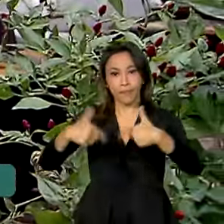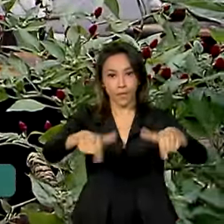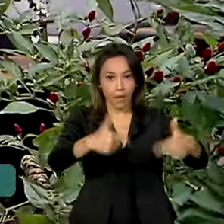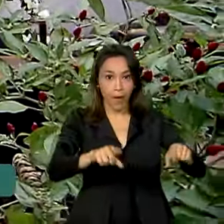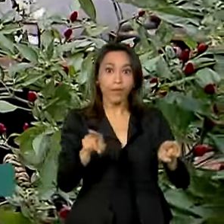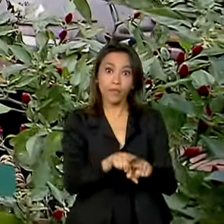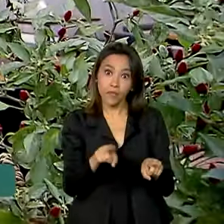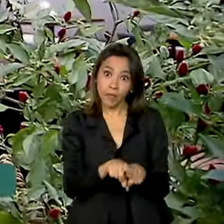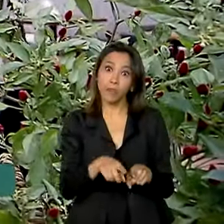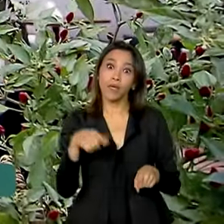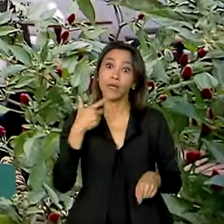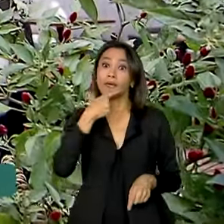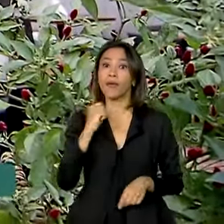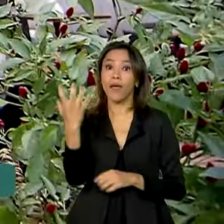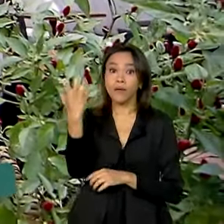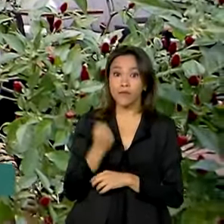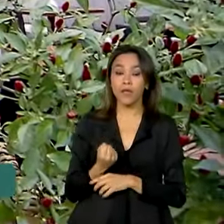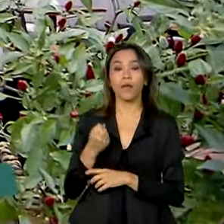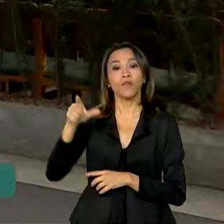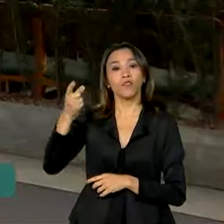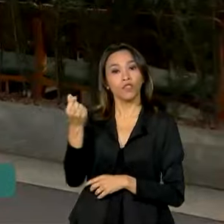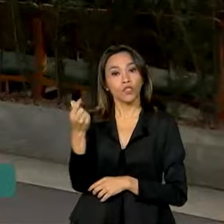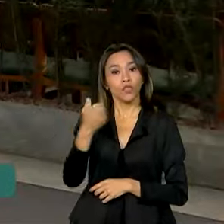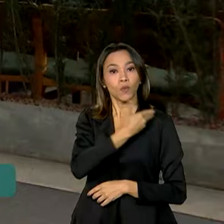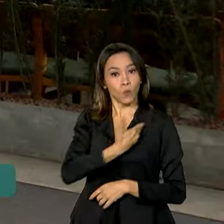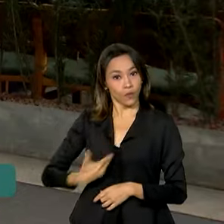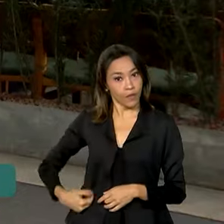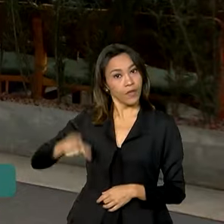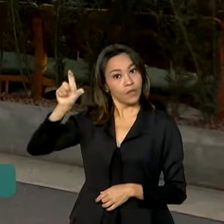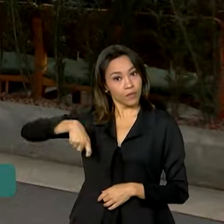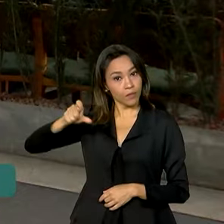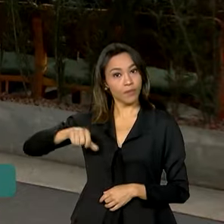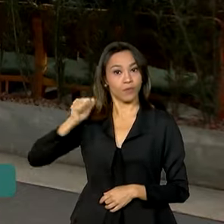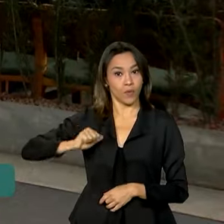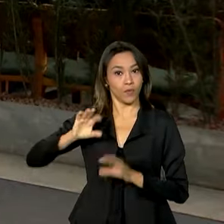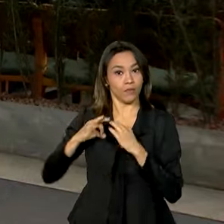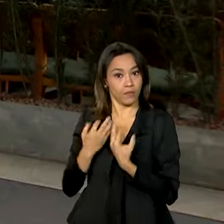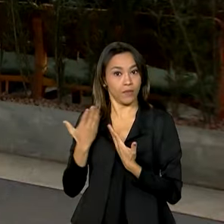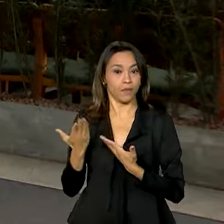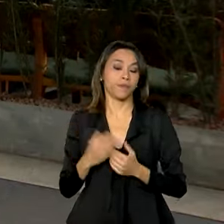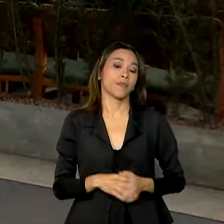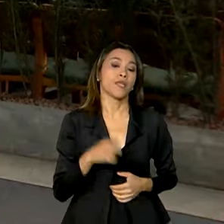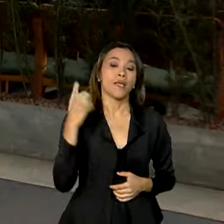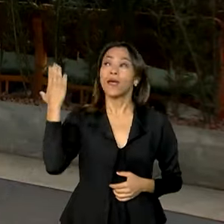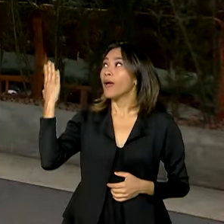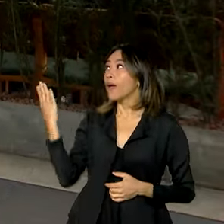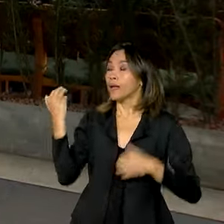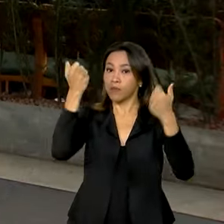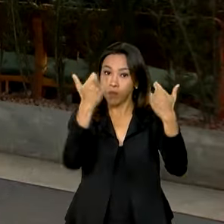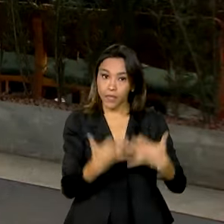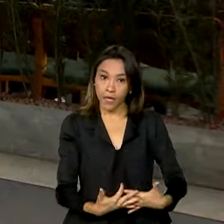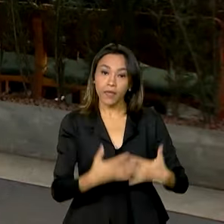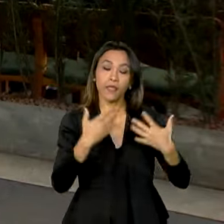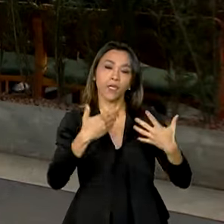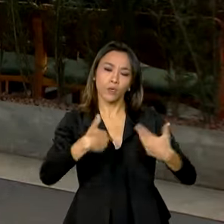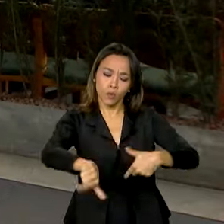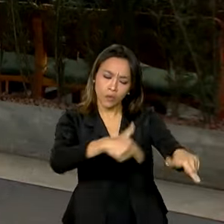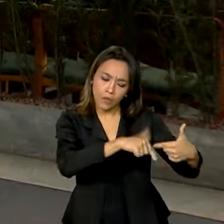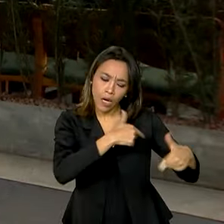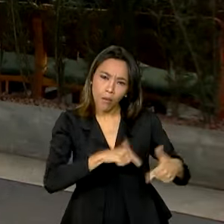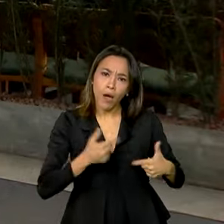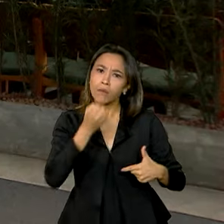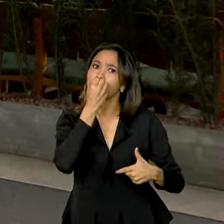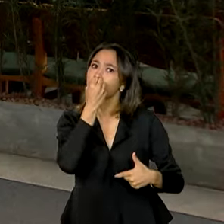beneficiários de programas sociais. O mercado de trabalho brasileiro está em trajetória favorável